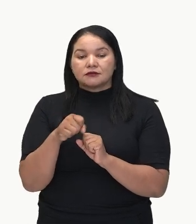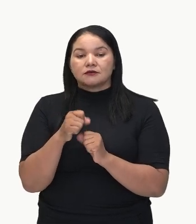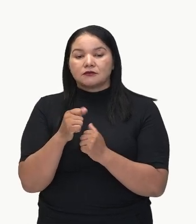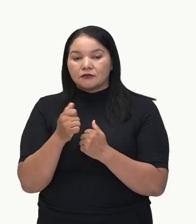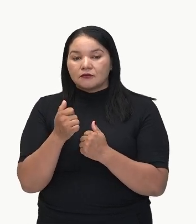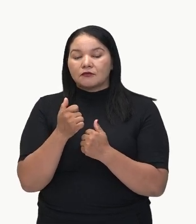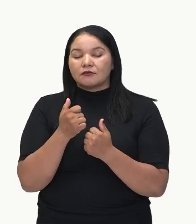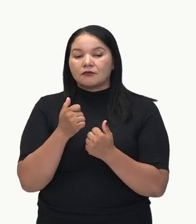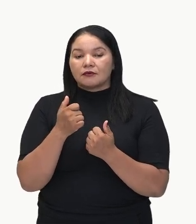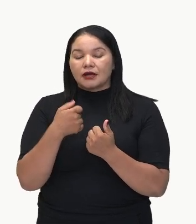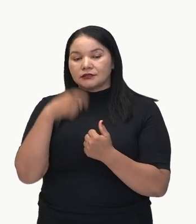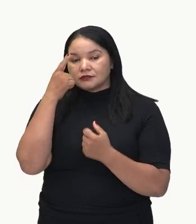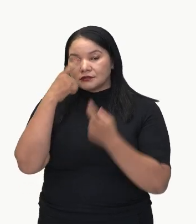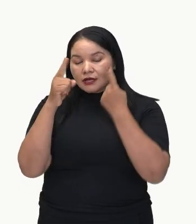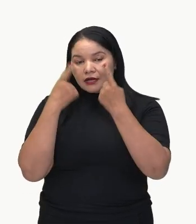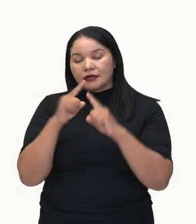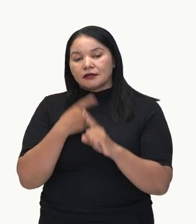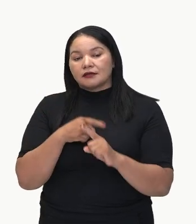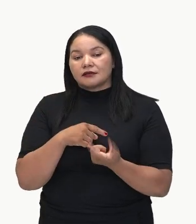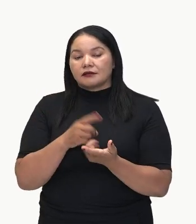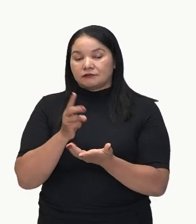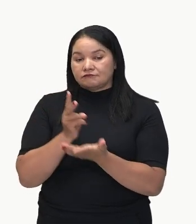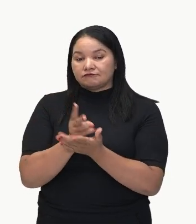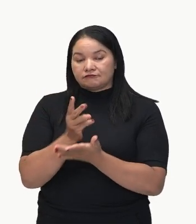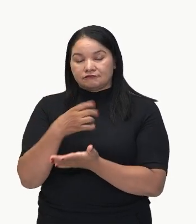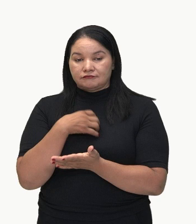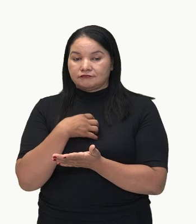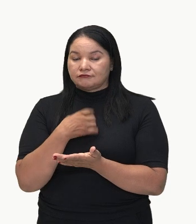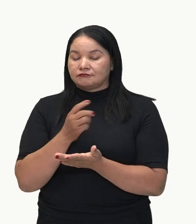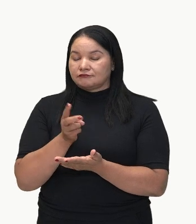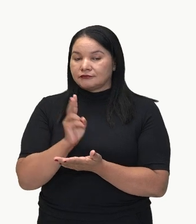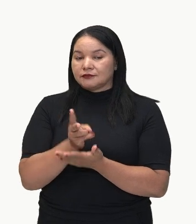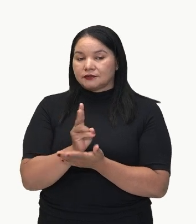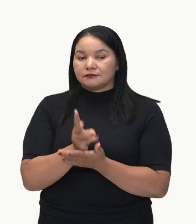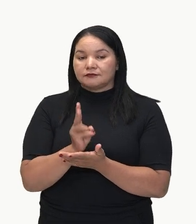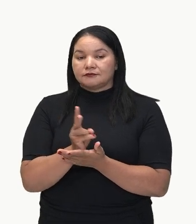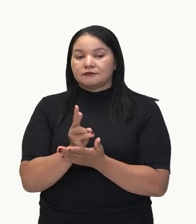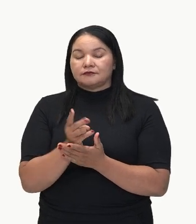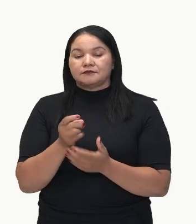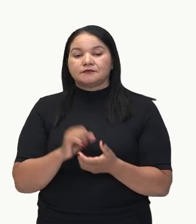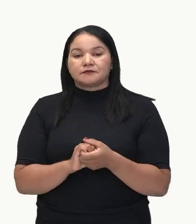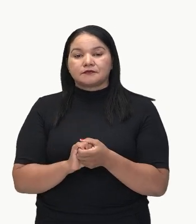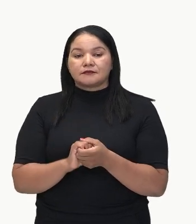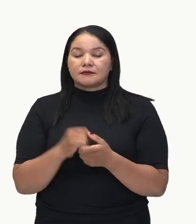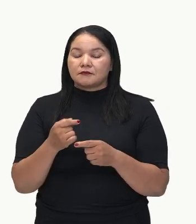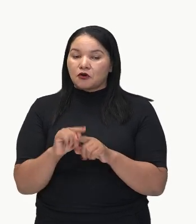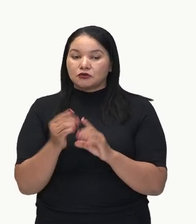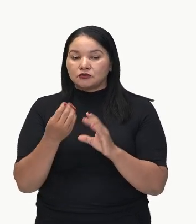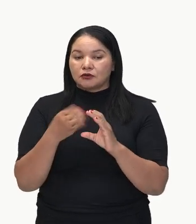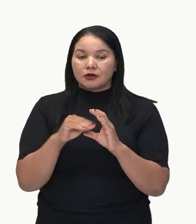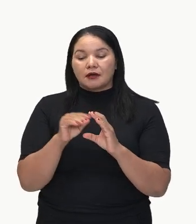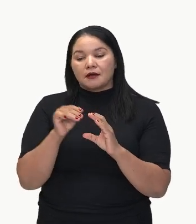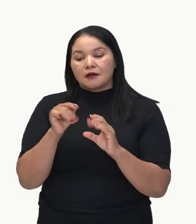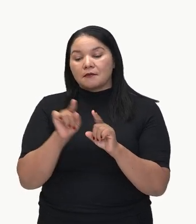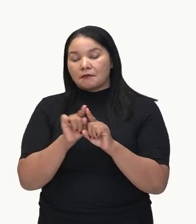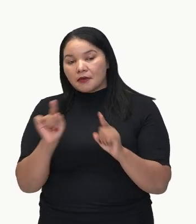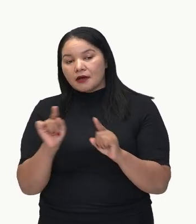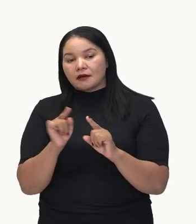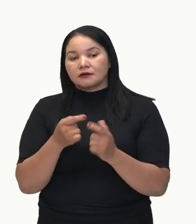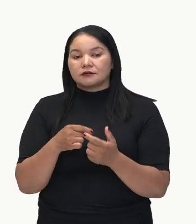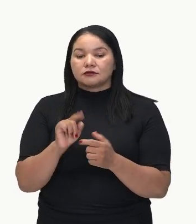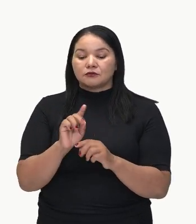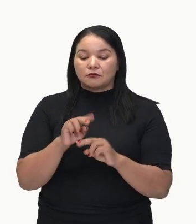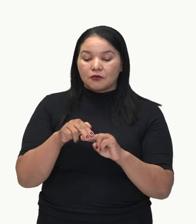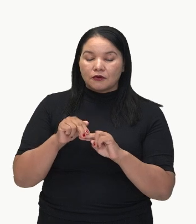o mesmo sentido? Vai. Você poderia colocar aqui. Mas, porém, contudo,